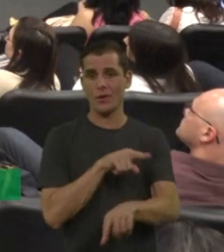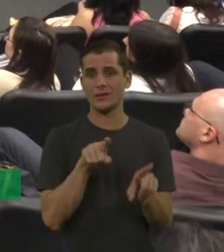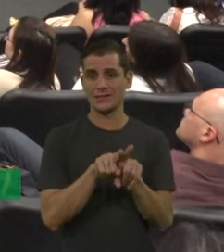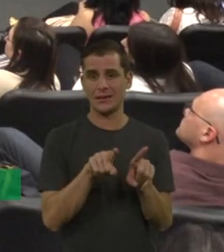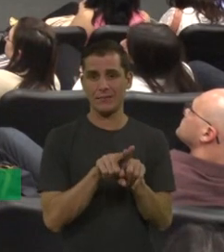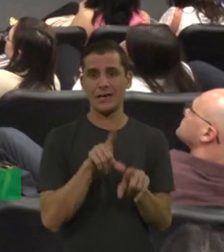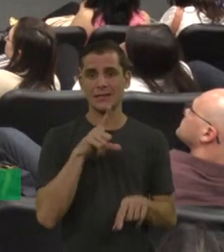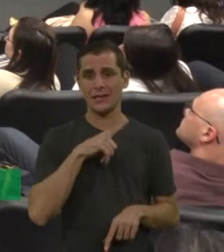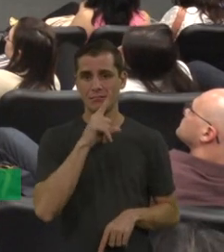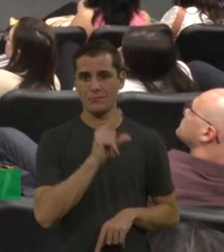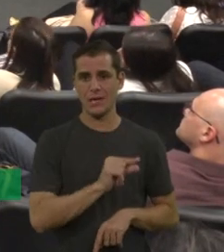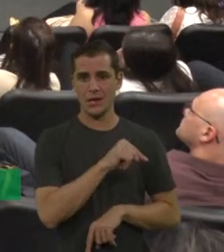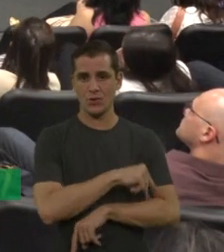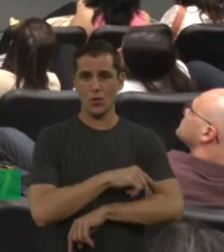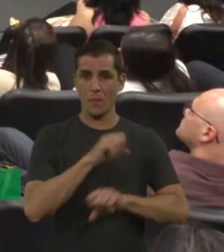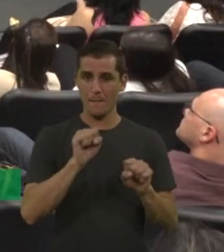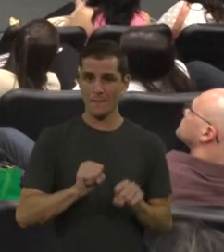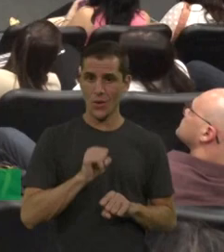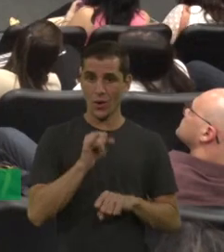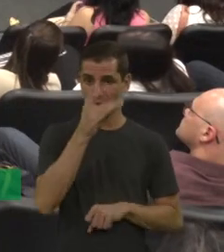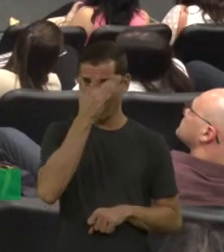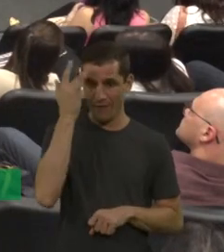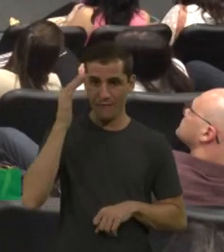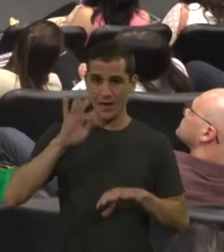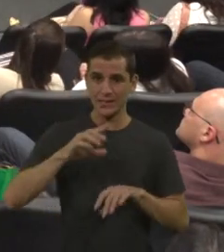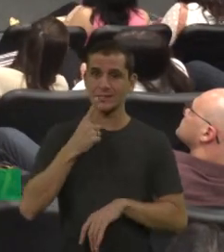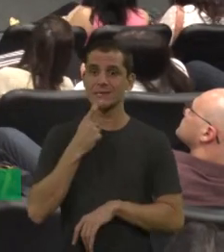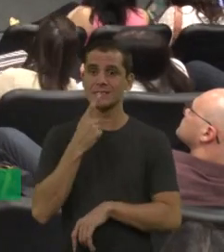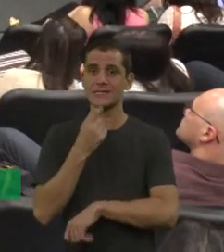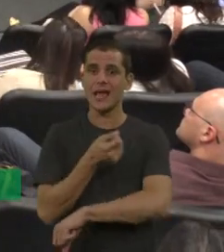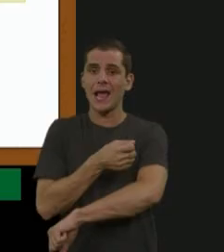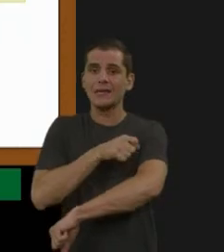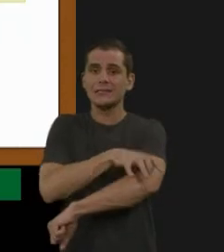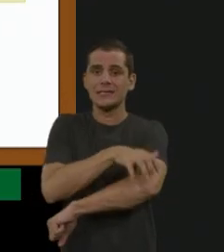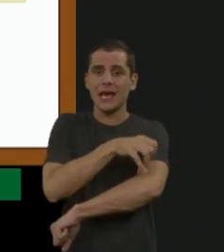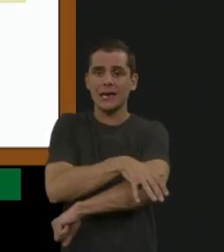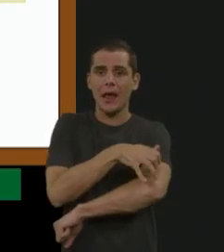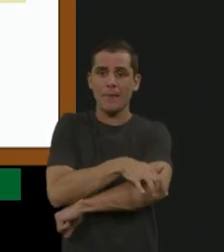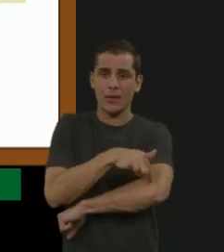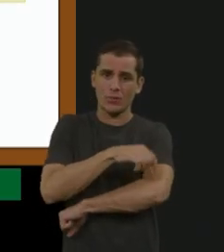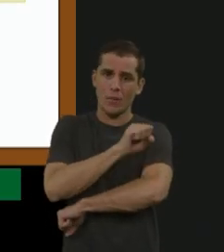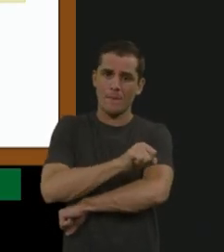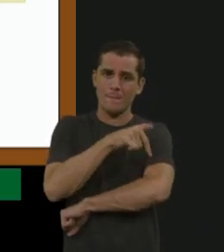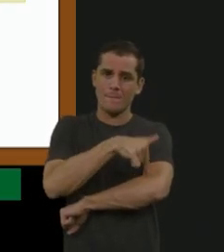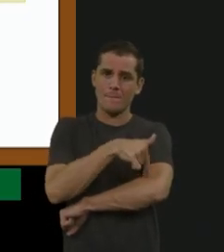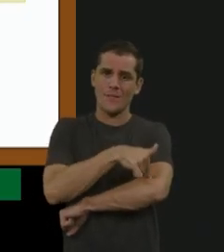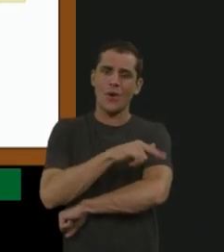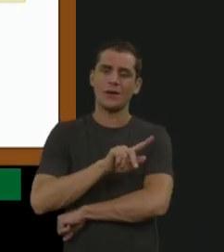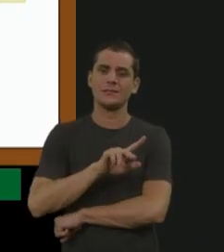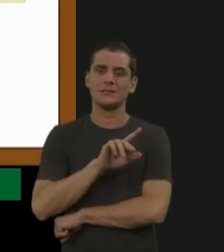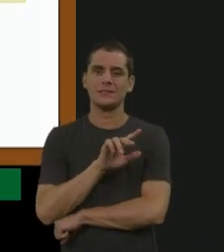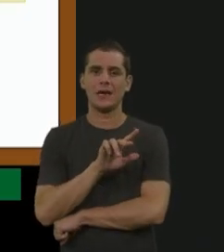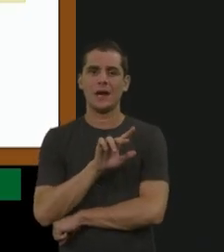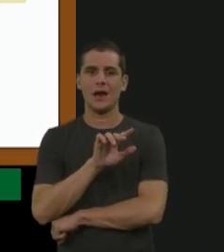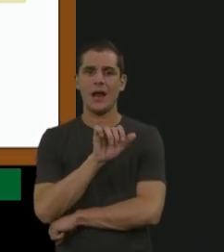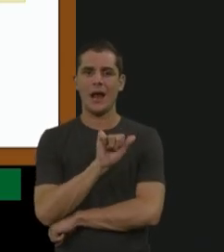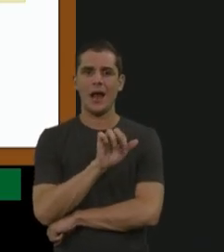já podem levar artropatia. E quais que são os desafios? O controle do sangramento pela própria